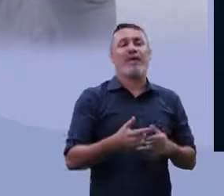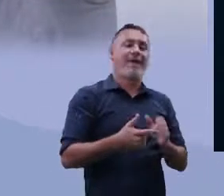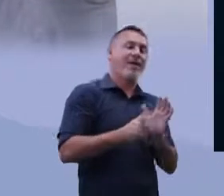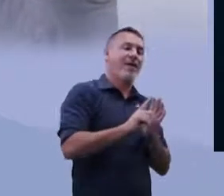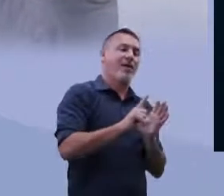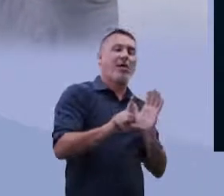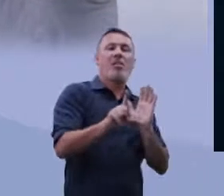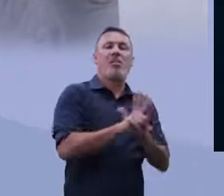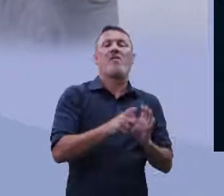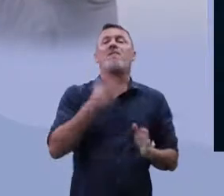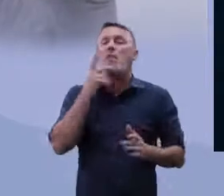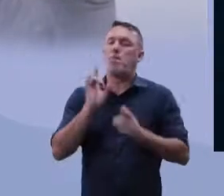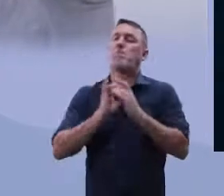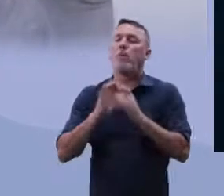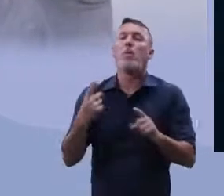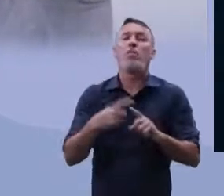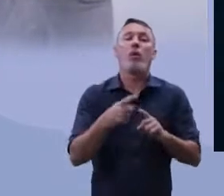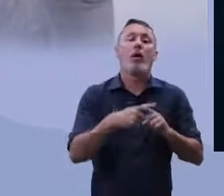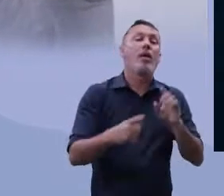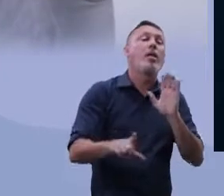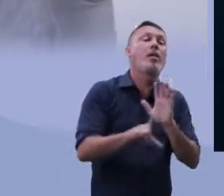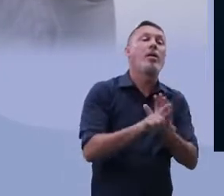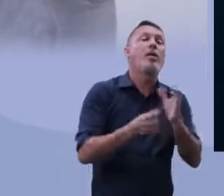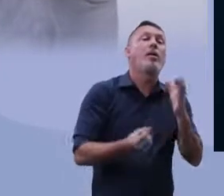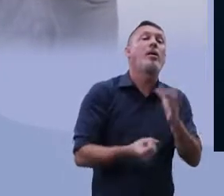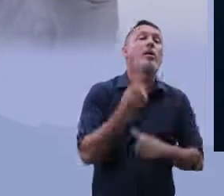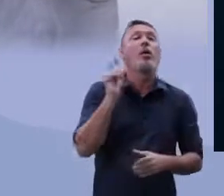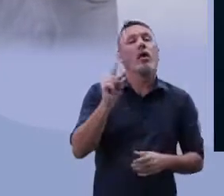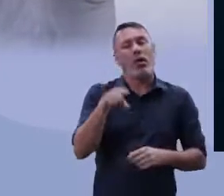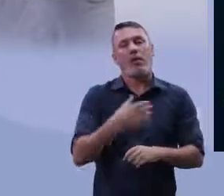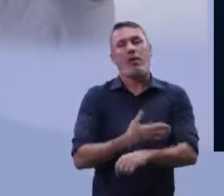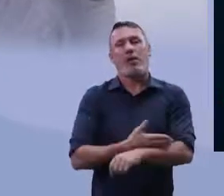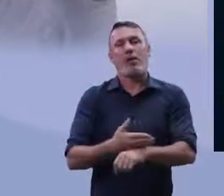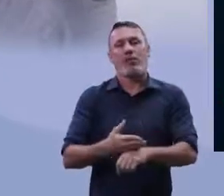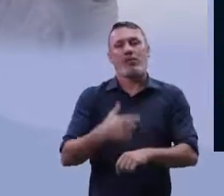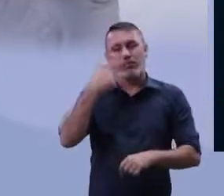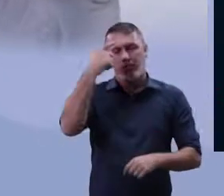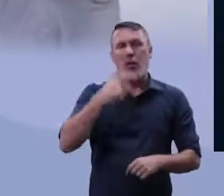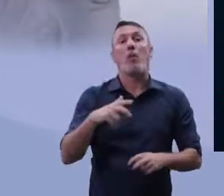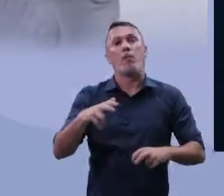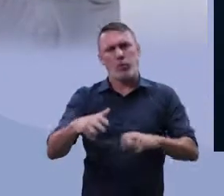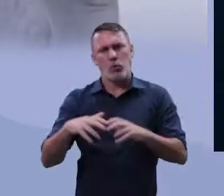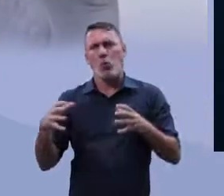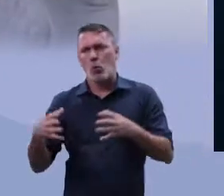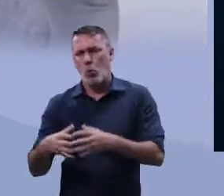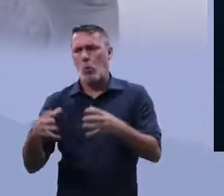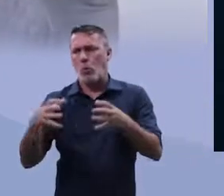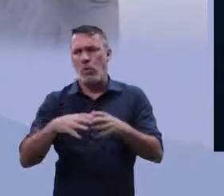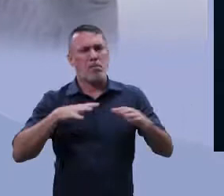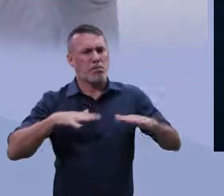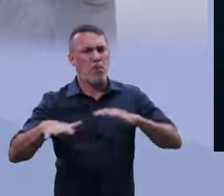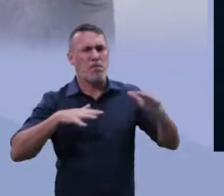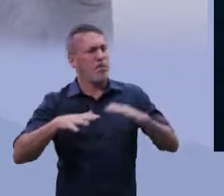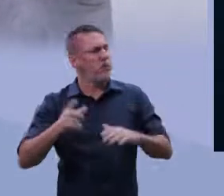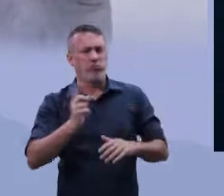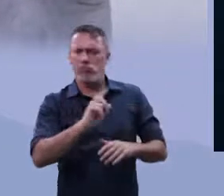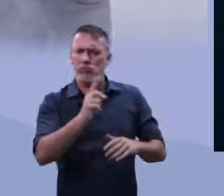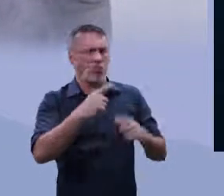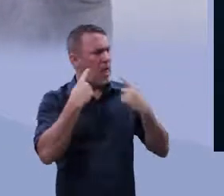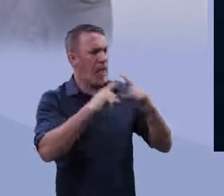foram produzidas pelos brancos. E aí, foi quando diversos grupos começaram a se manifestar,